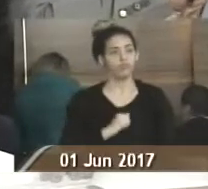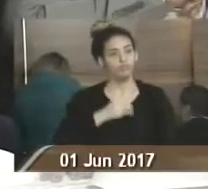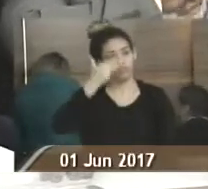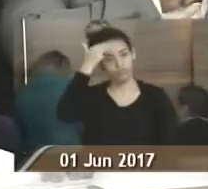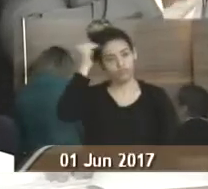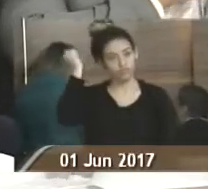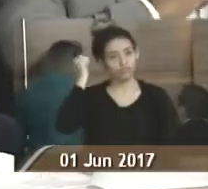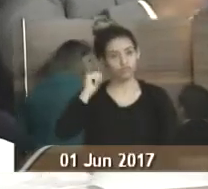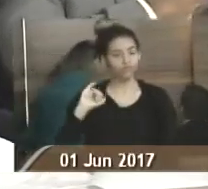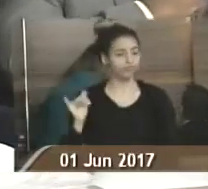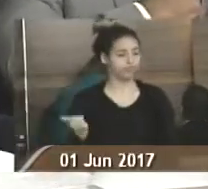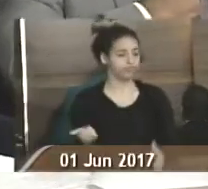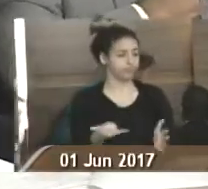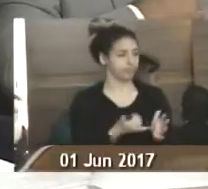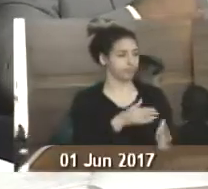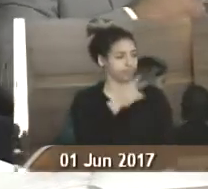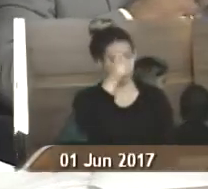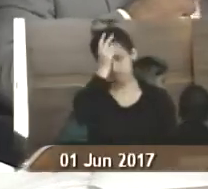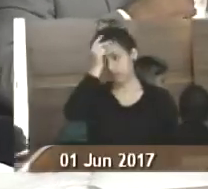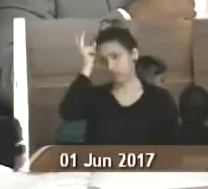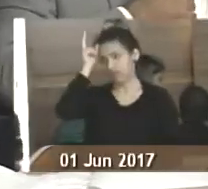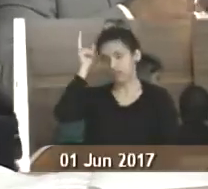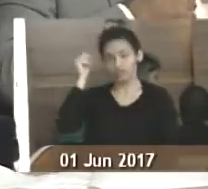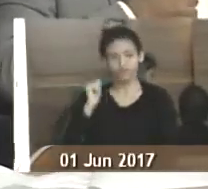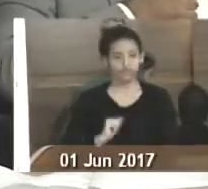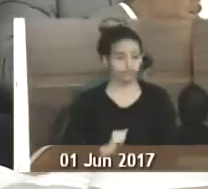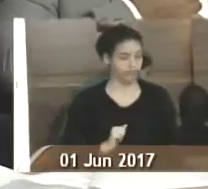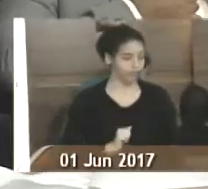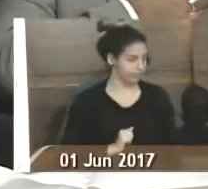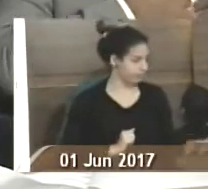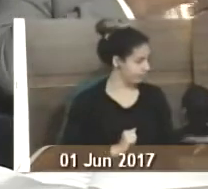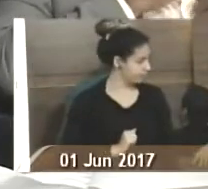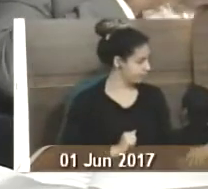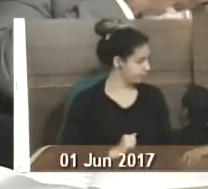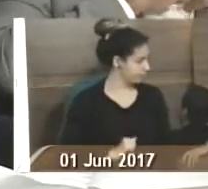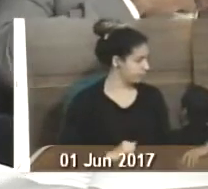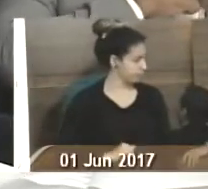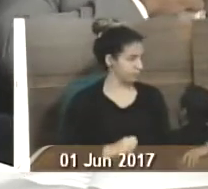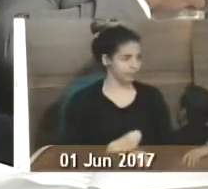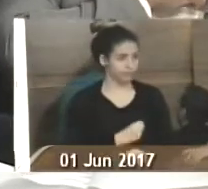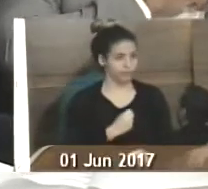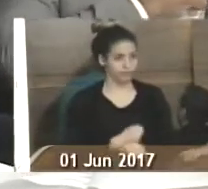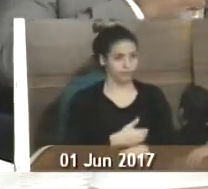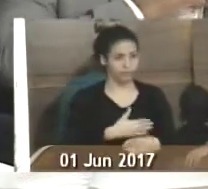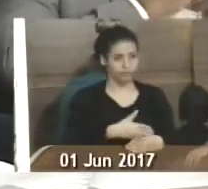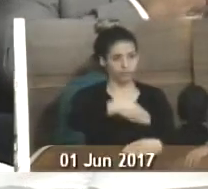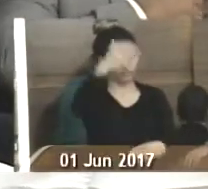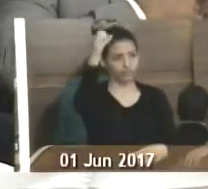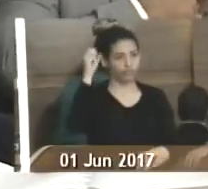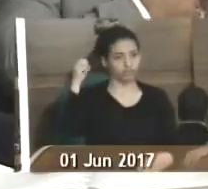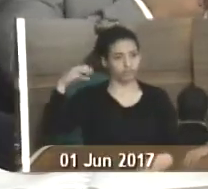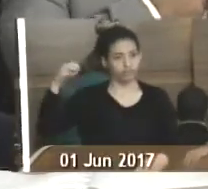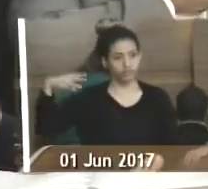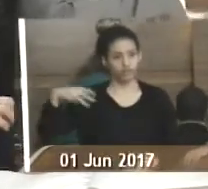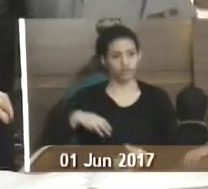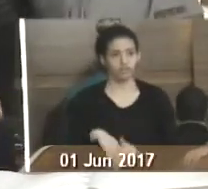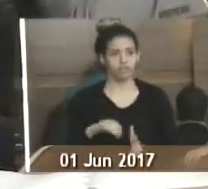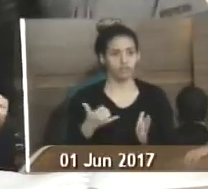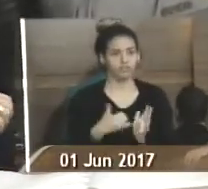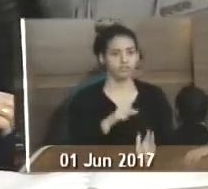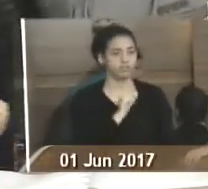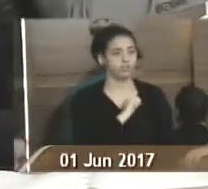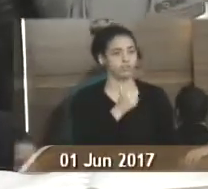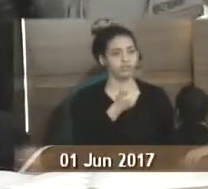Marco Santo Antônio, indicando ao prefeito municipal a dragagem e ampliação da barragem situada no bairro Monçoaba. Indicação